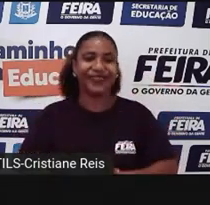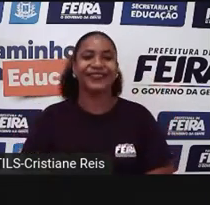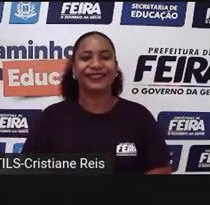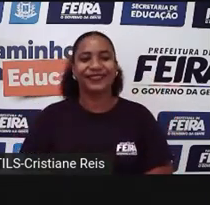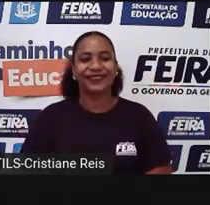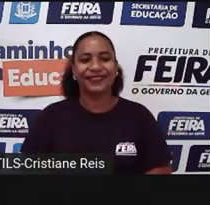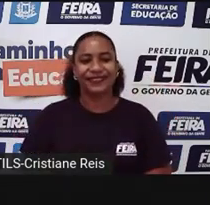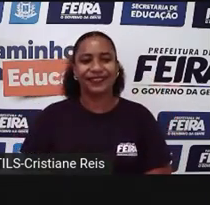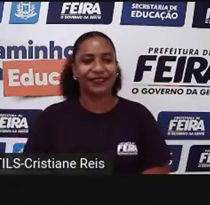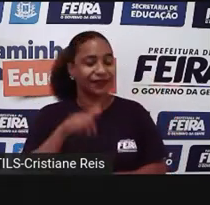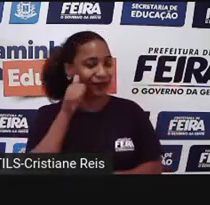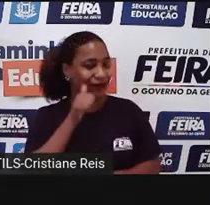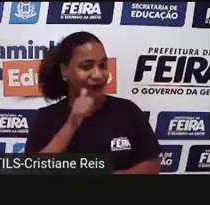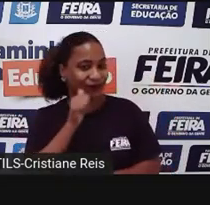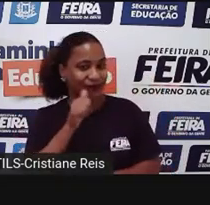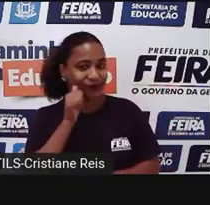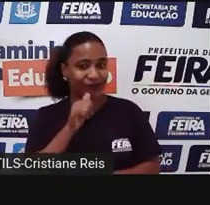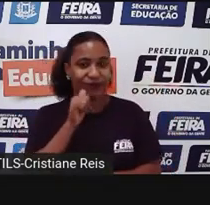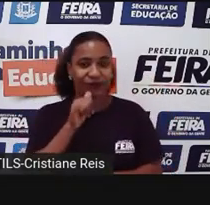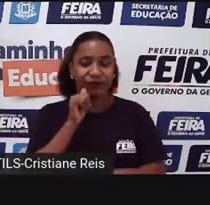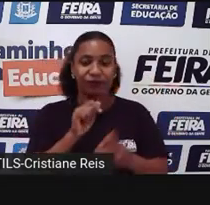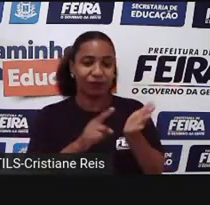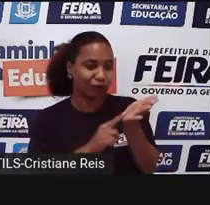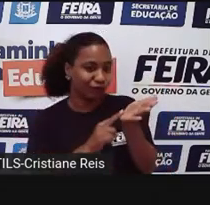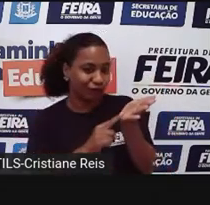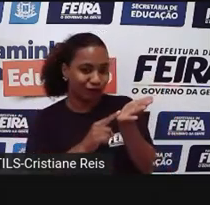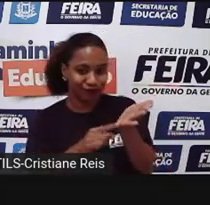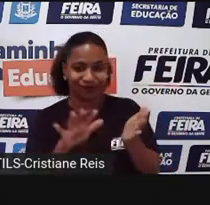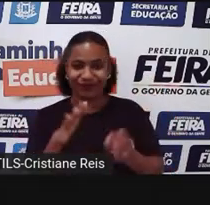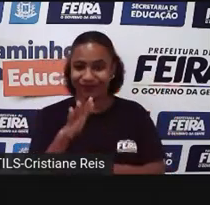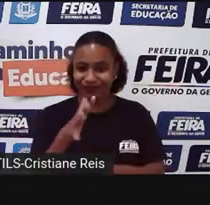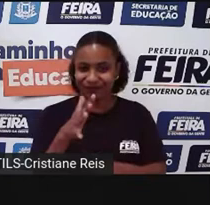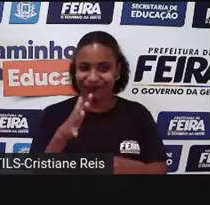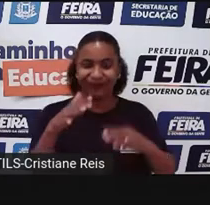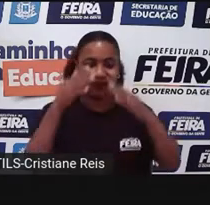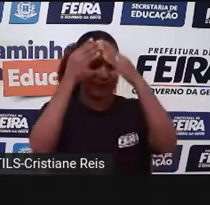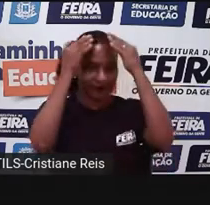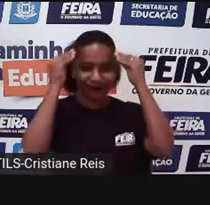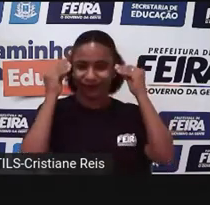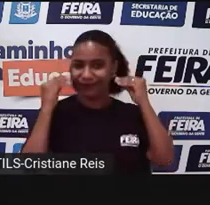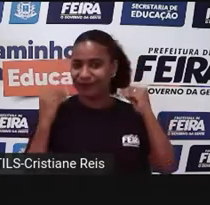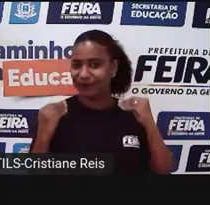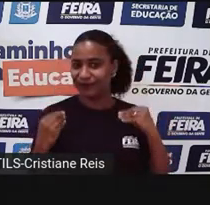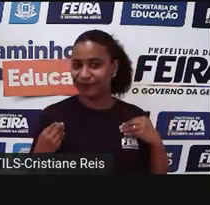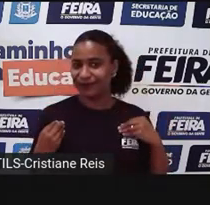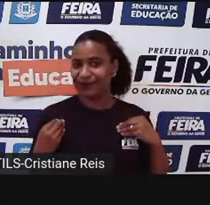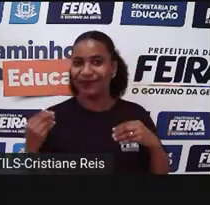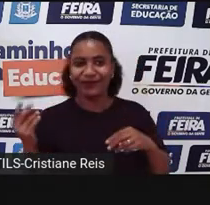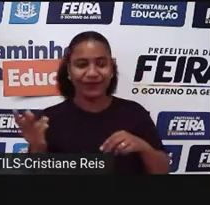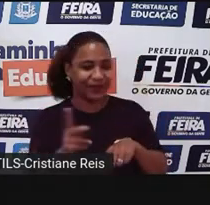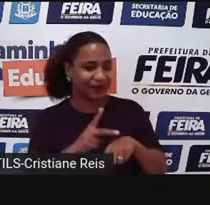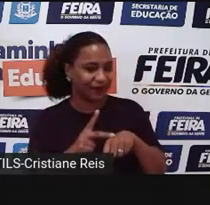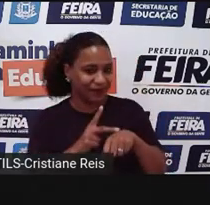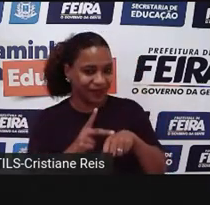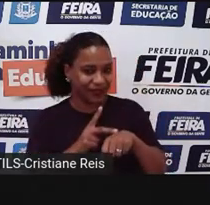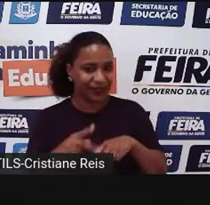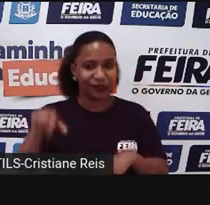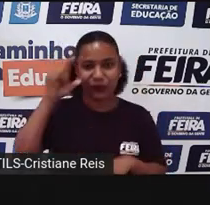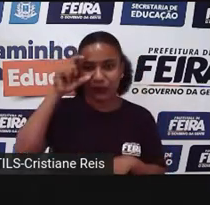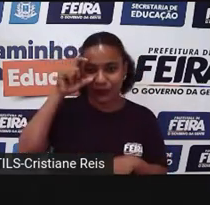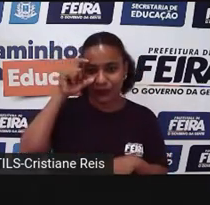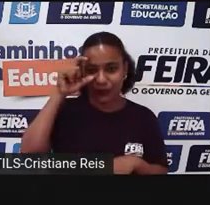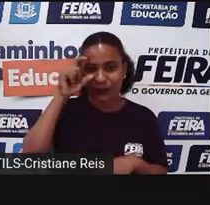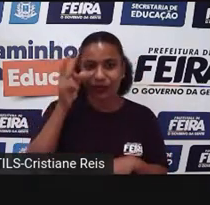Eu sou uma mulher parda, com os cabelos negros visualizados. Estou de óculos, com uma armação